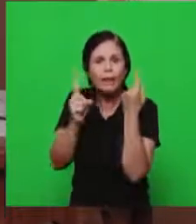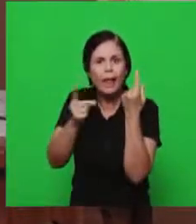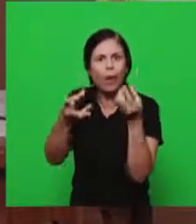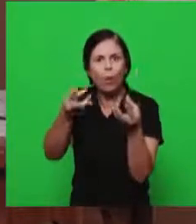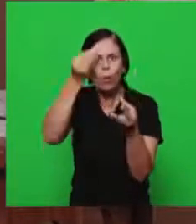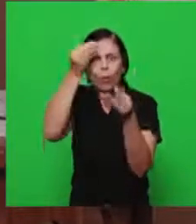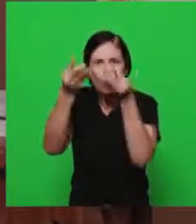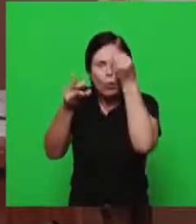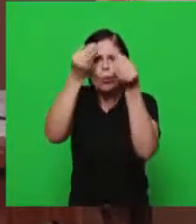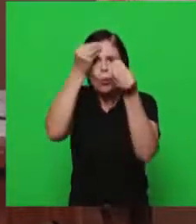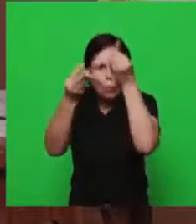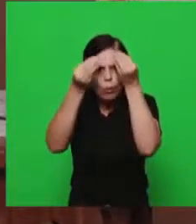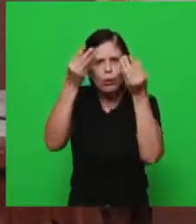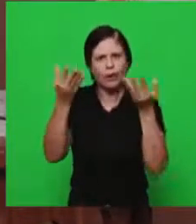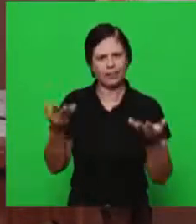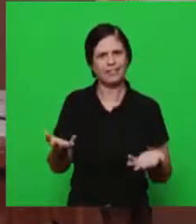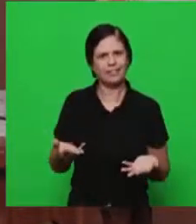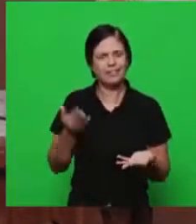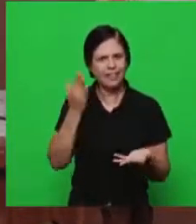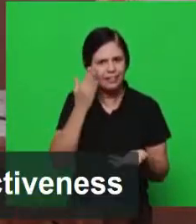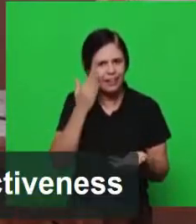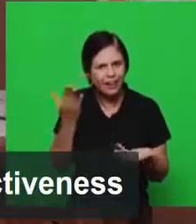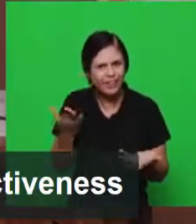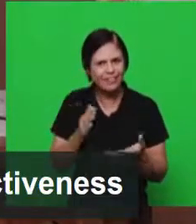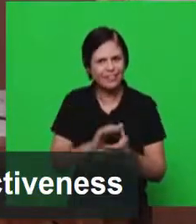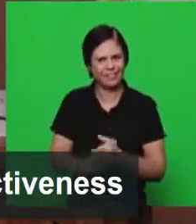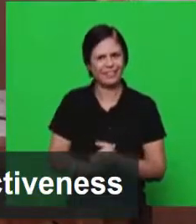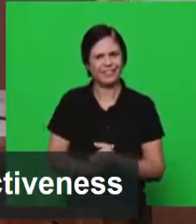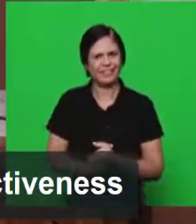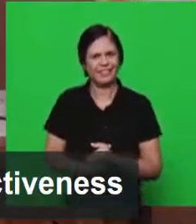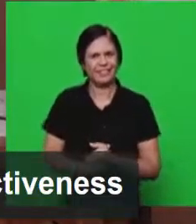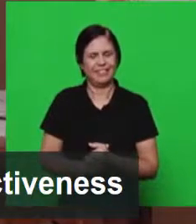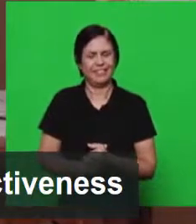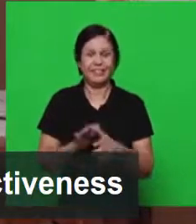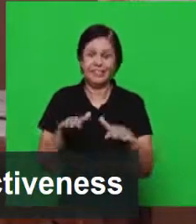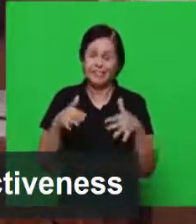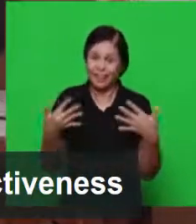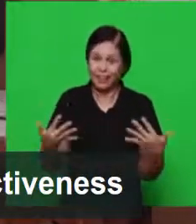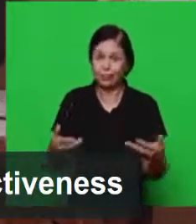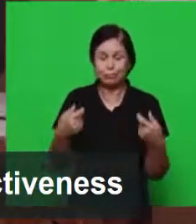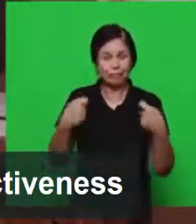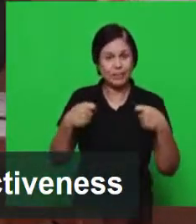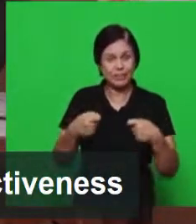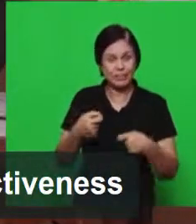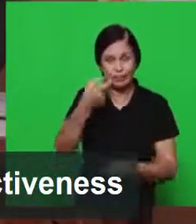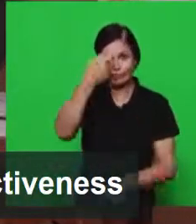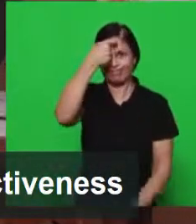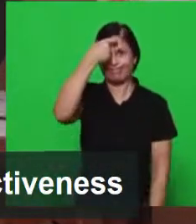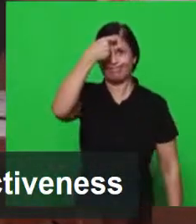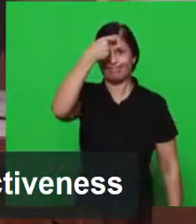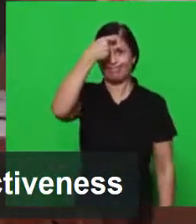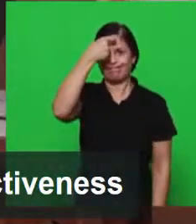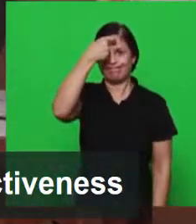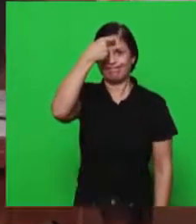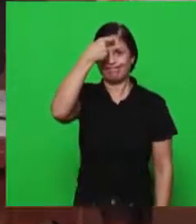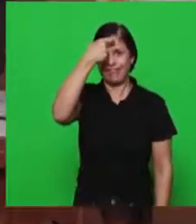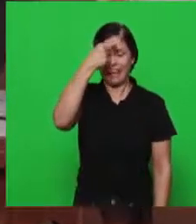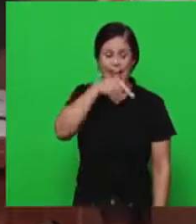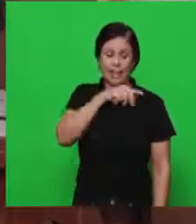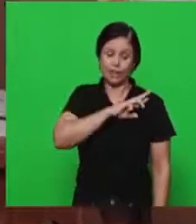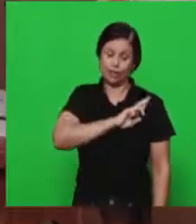gostou muito isto aí é uma evidência é consciência mas não é eficácia